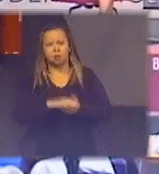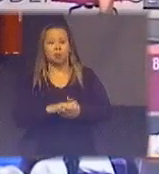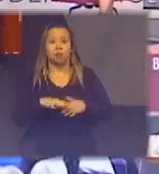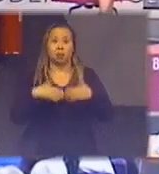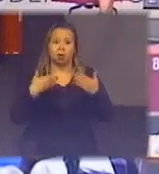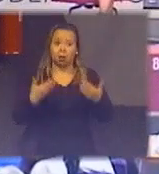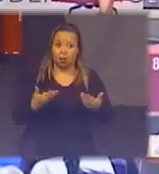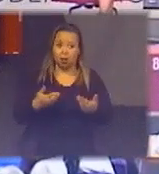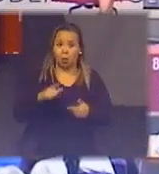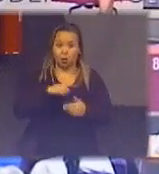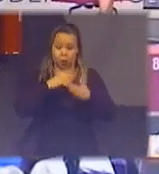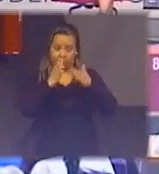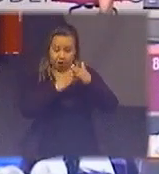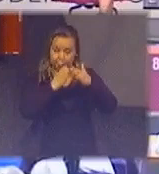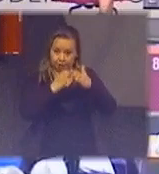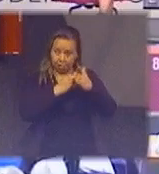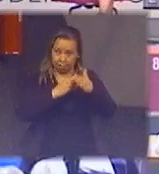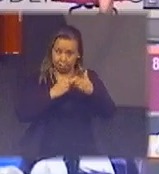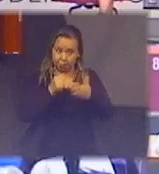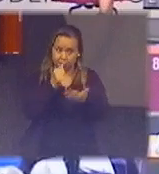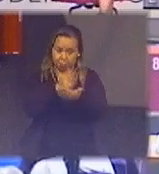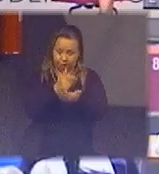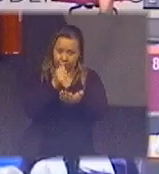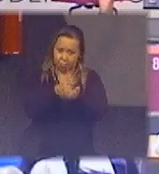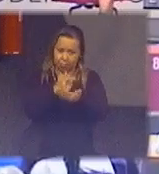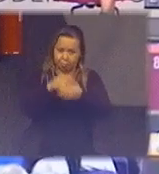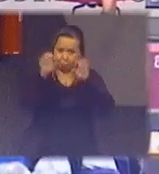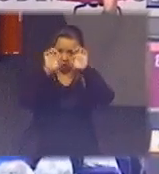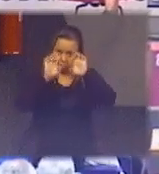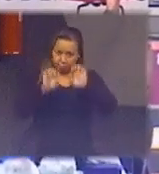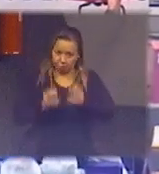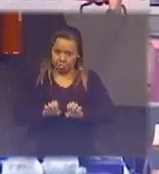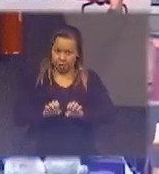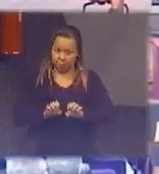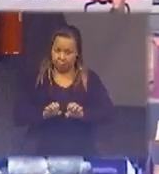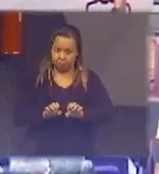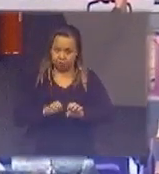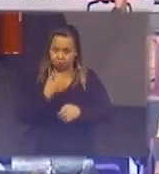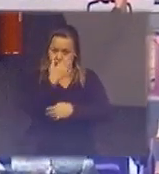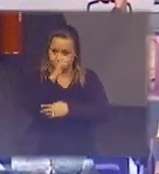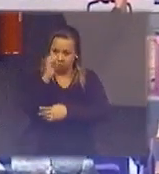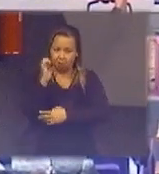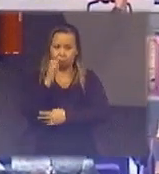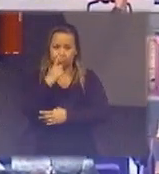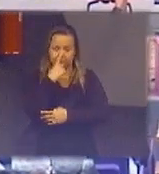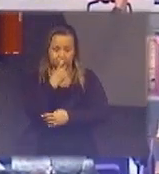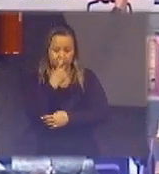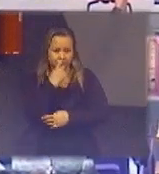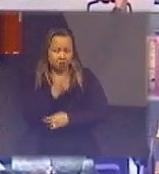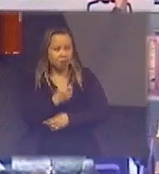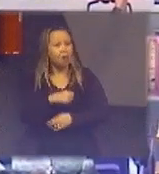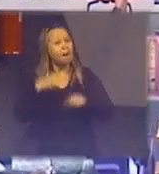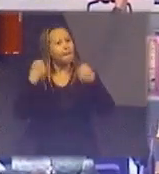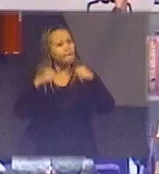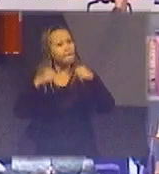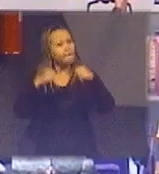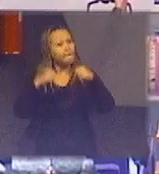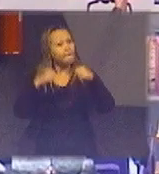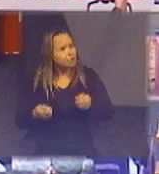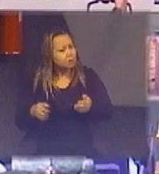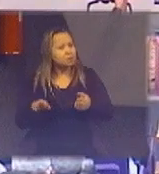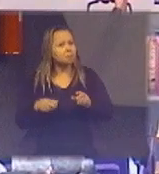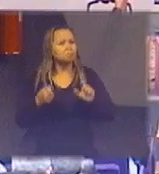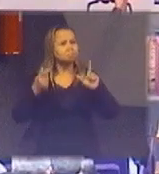estão financiando esse sistema eles têm que aparecer para o público como você bem disse eles têm que aparecer para o comprador